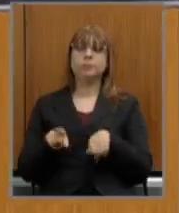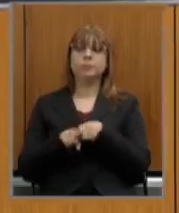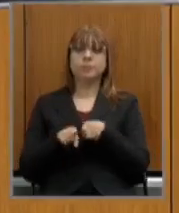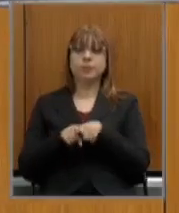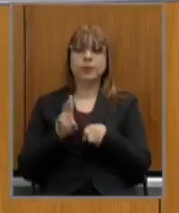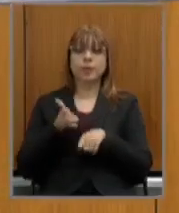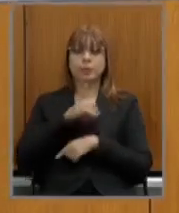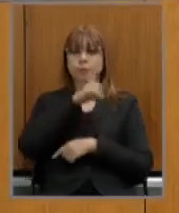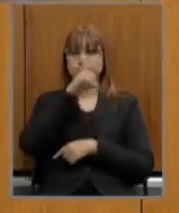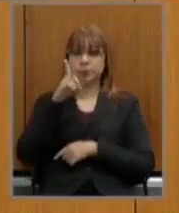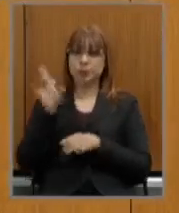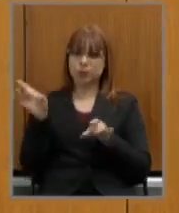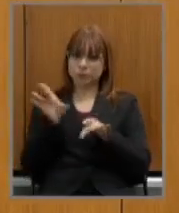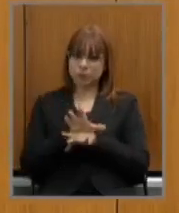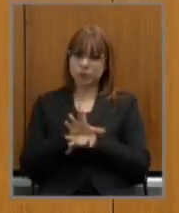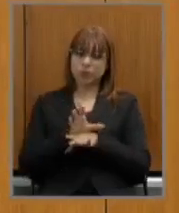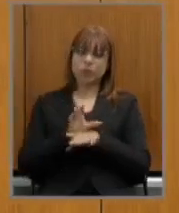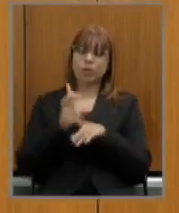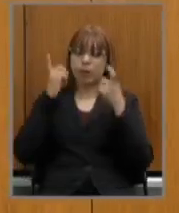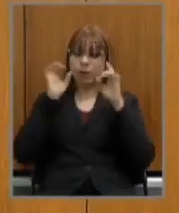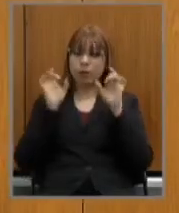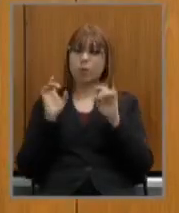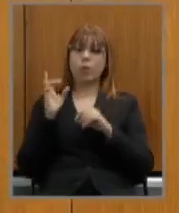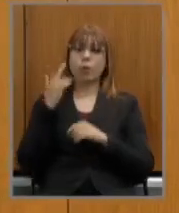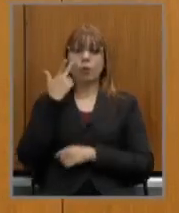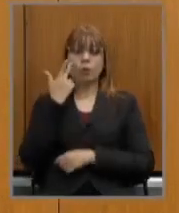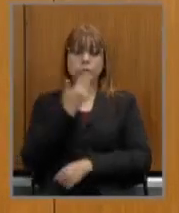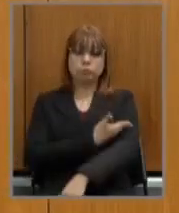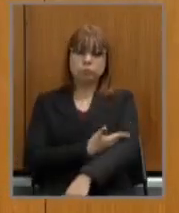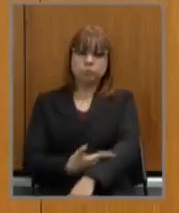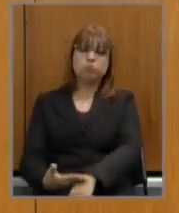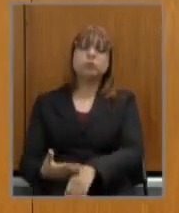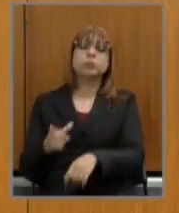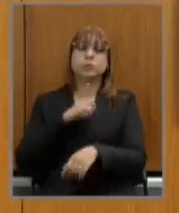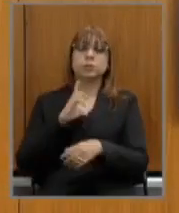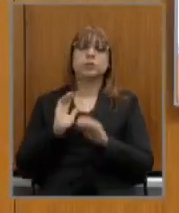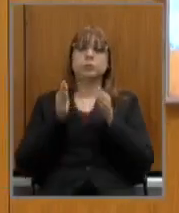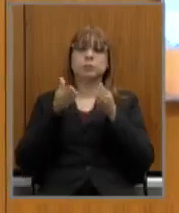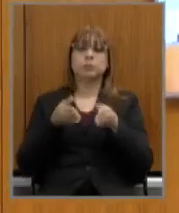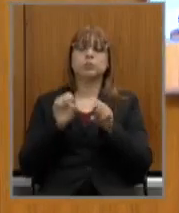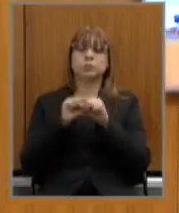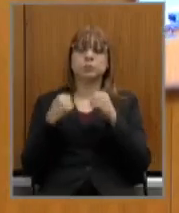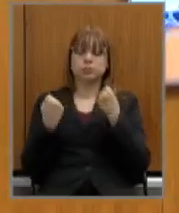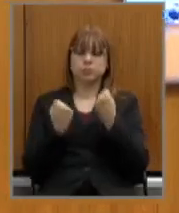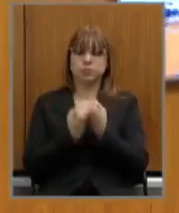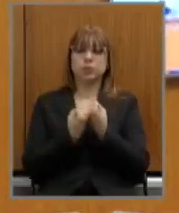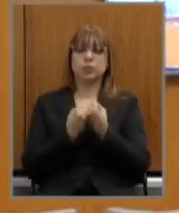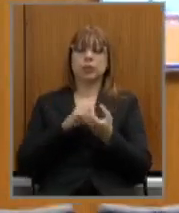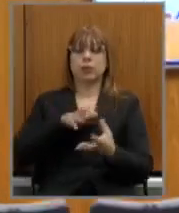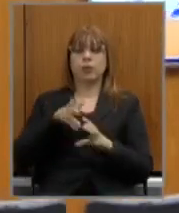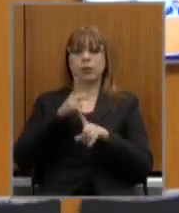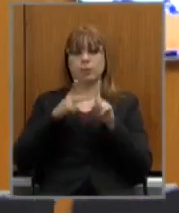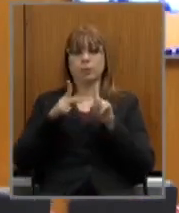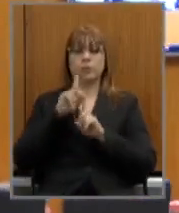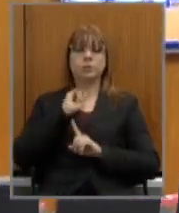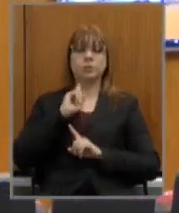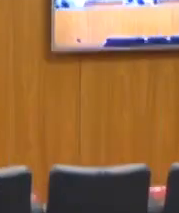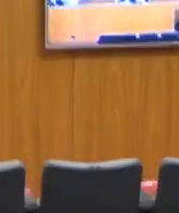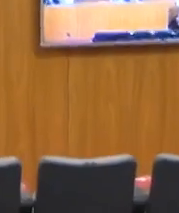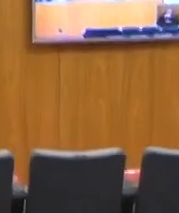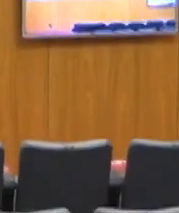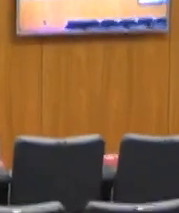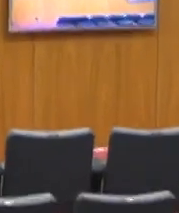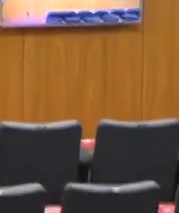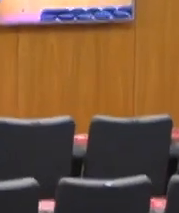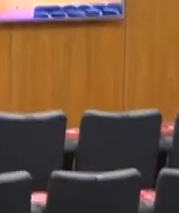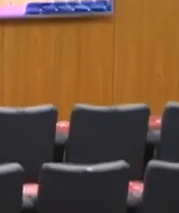data logo após a realização da reunião ordinária destinada a realização do seminário reforma da previdência de Minas Gerais levanta-se a